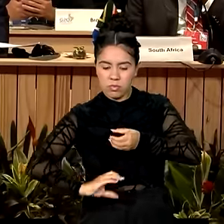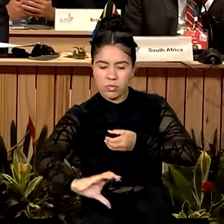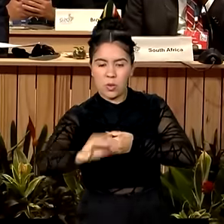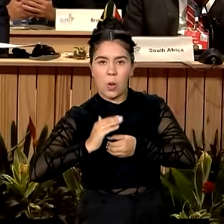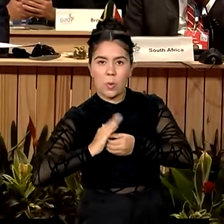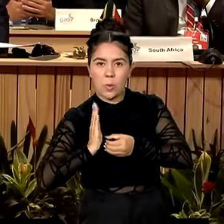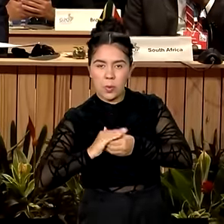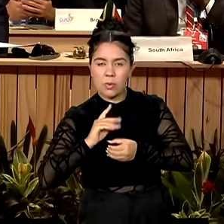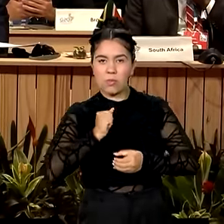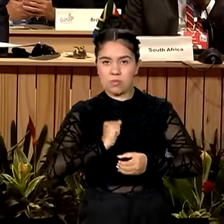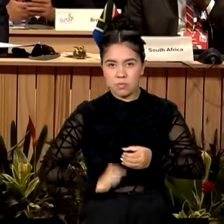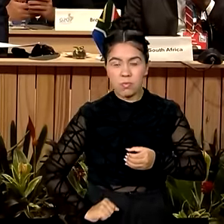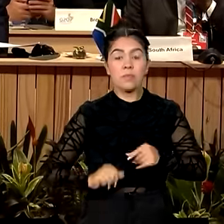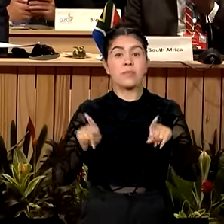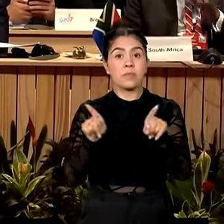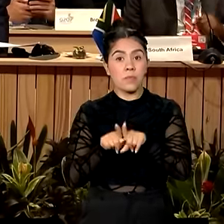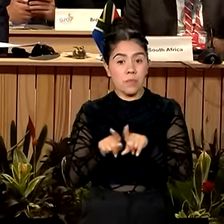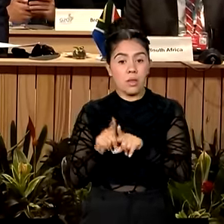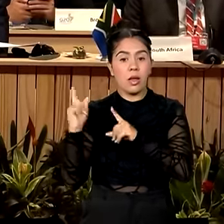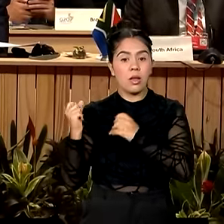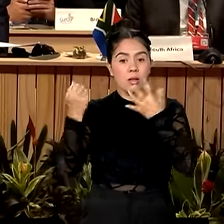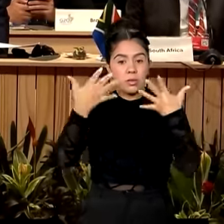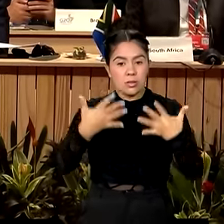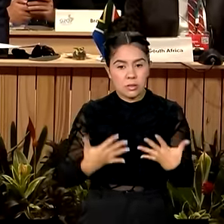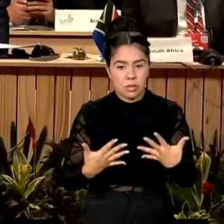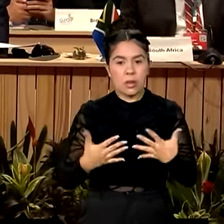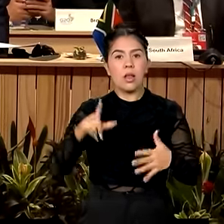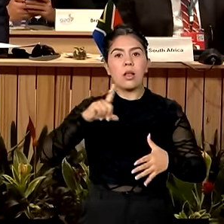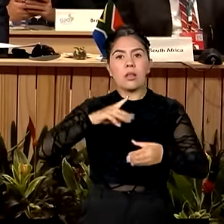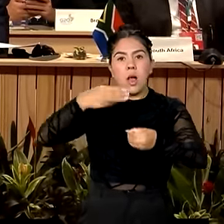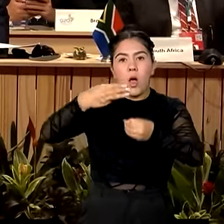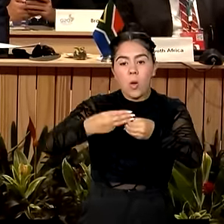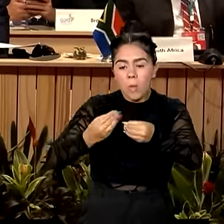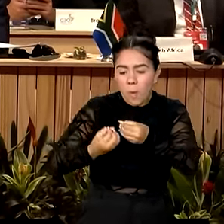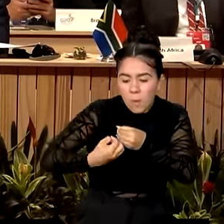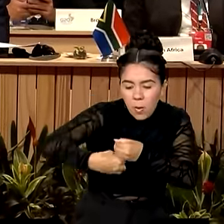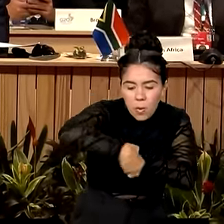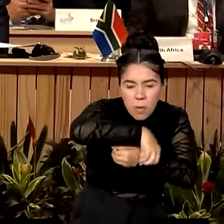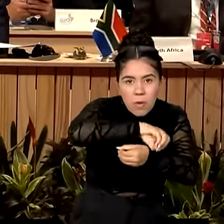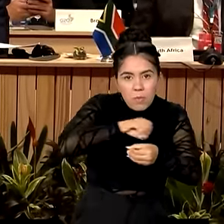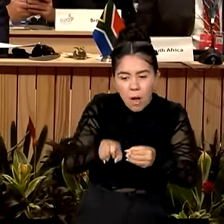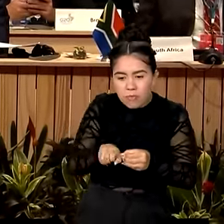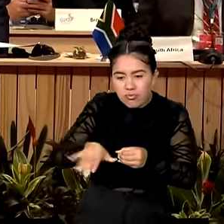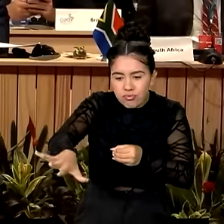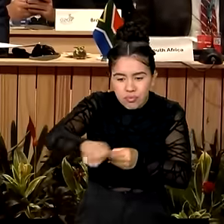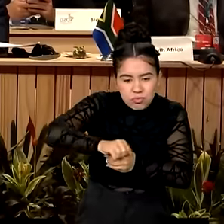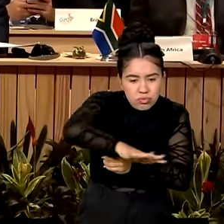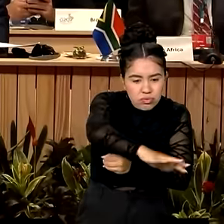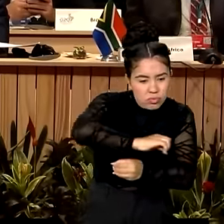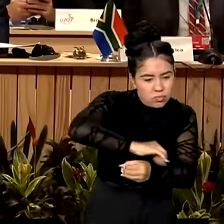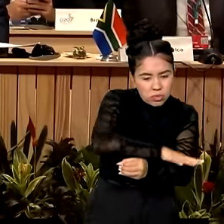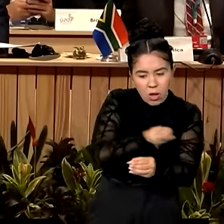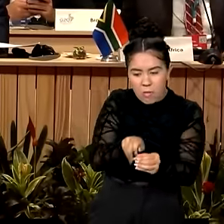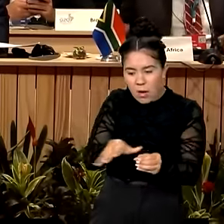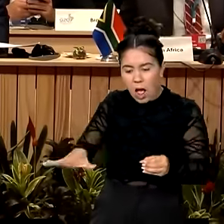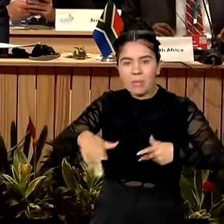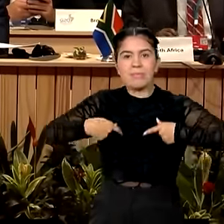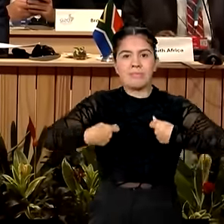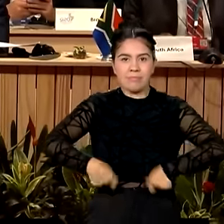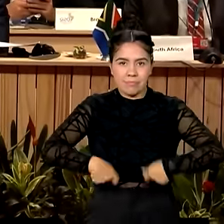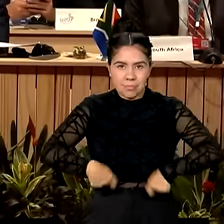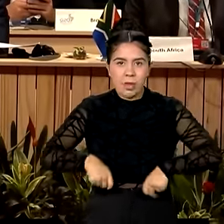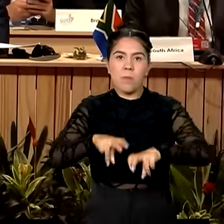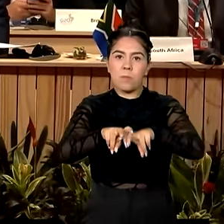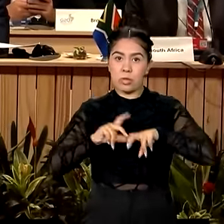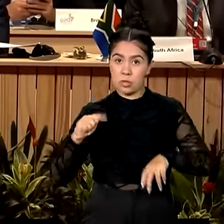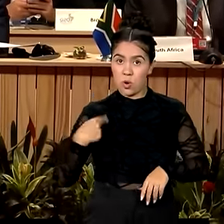privada sozinha não chegará a todos os municípios e comunidades necessários. Por isso, nós do